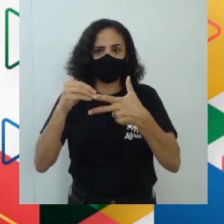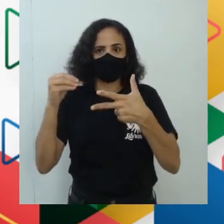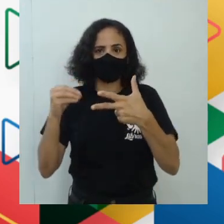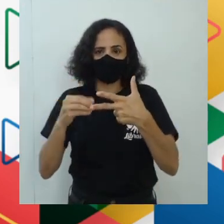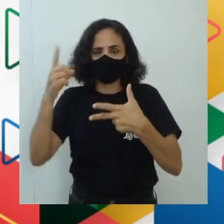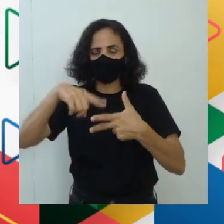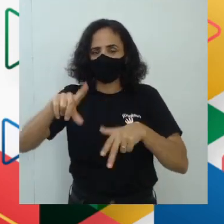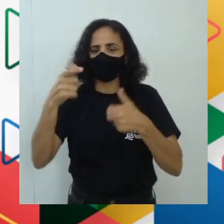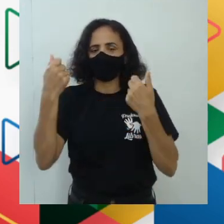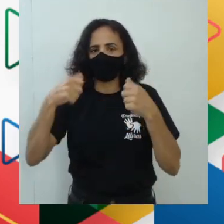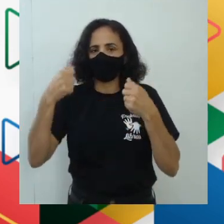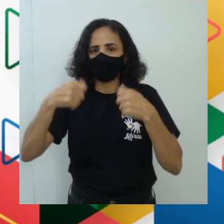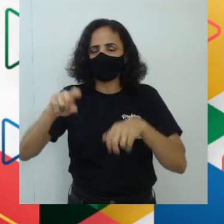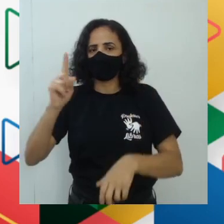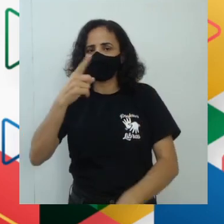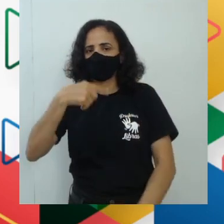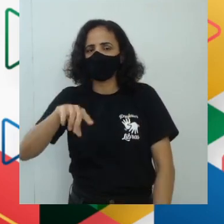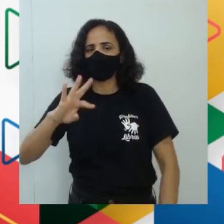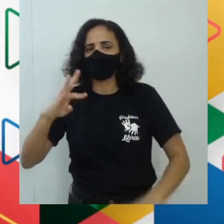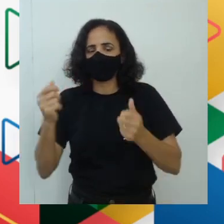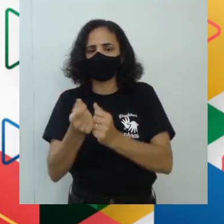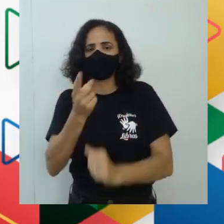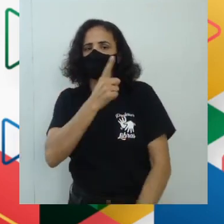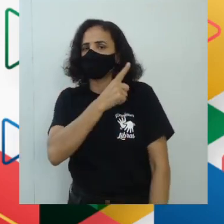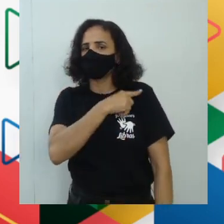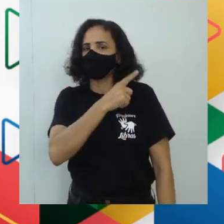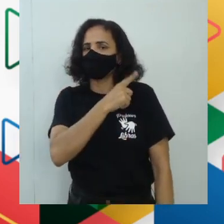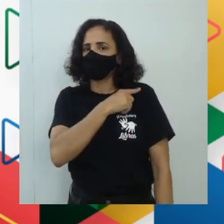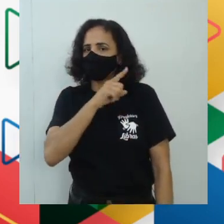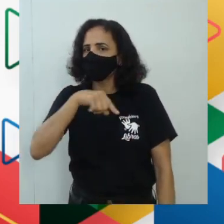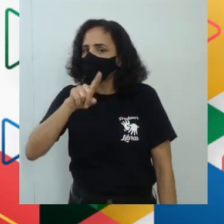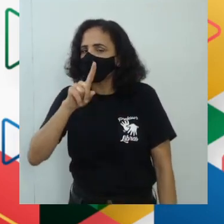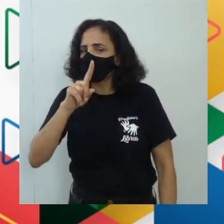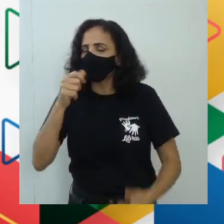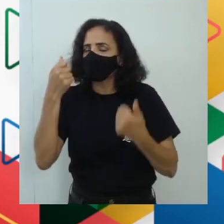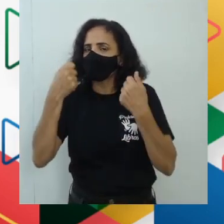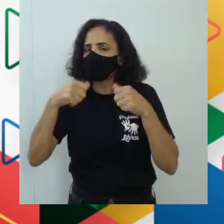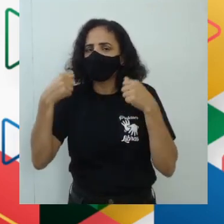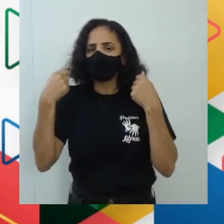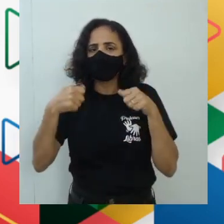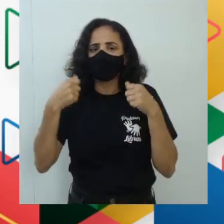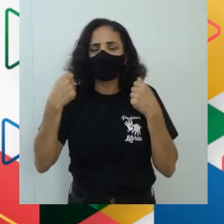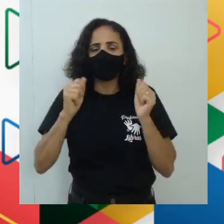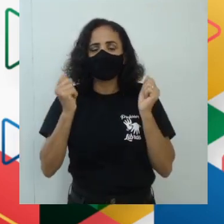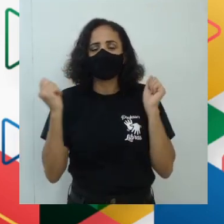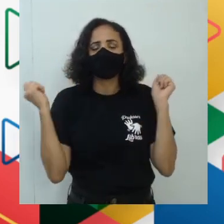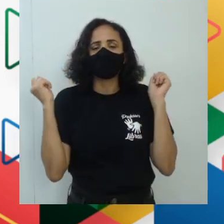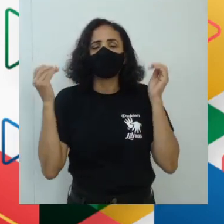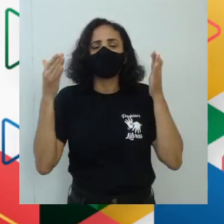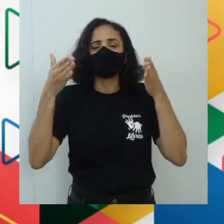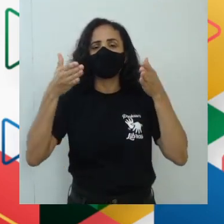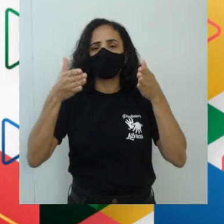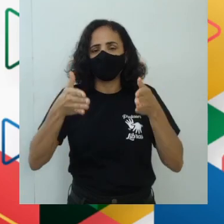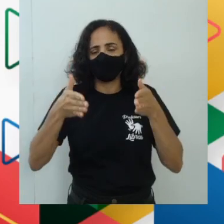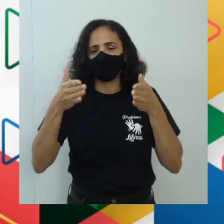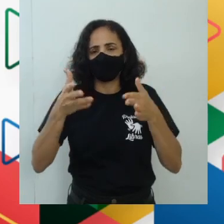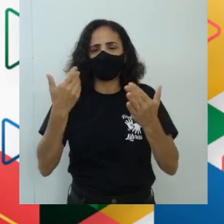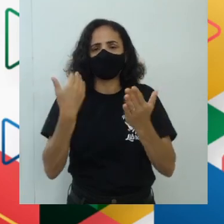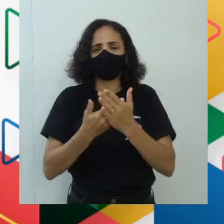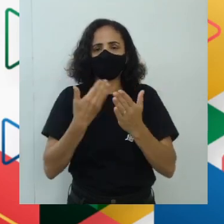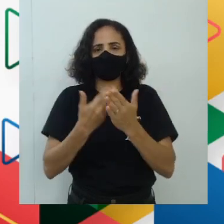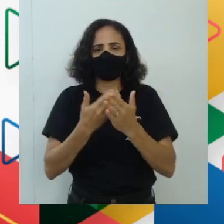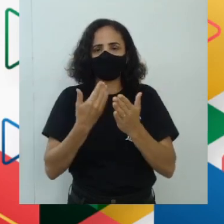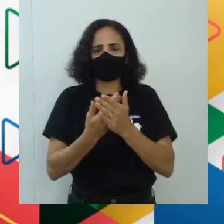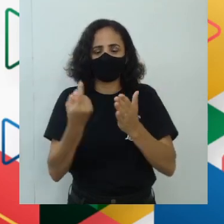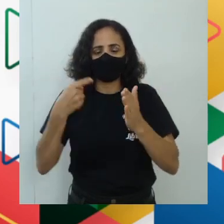precisa, galera do primeiro ano, atentem a isso aí. Vocês precisam estar bem por dentro da questão da